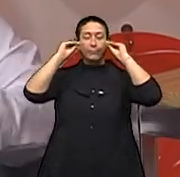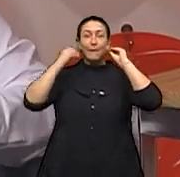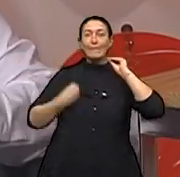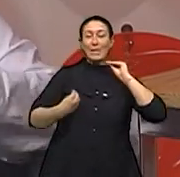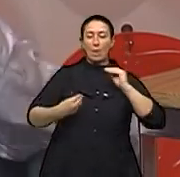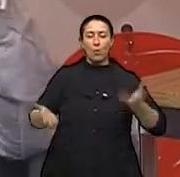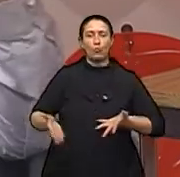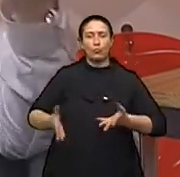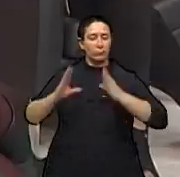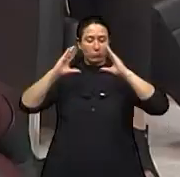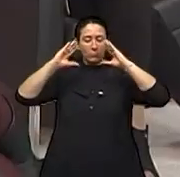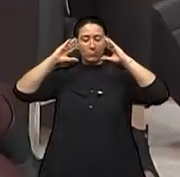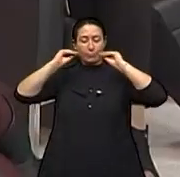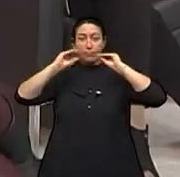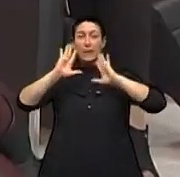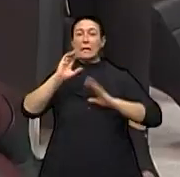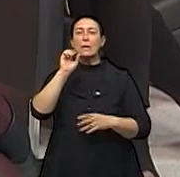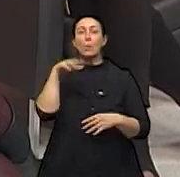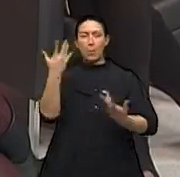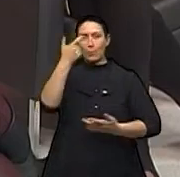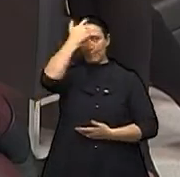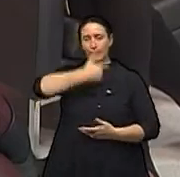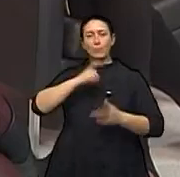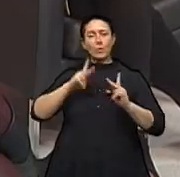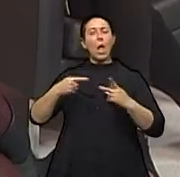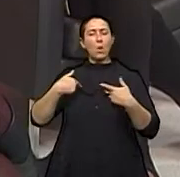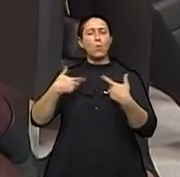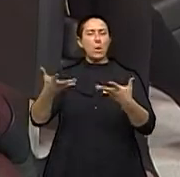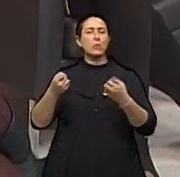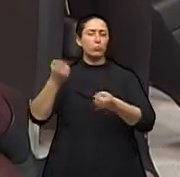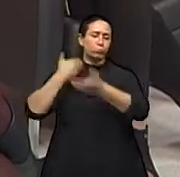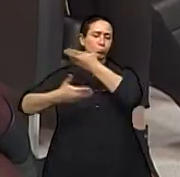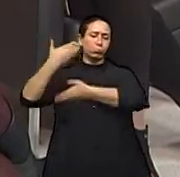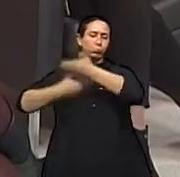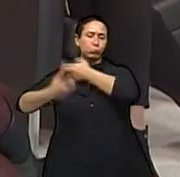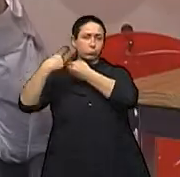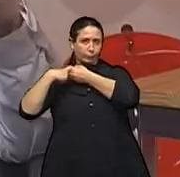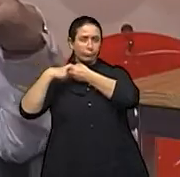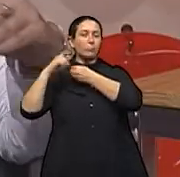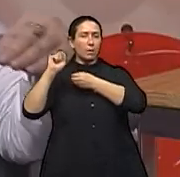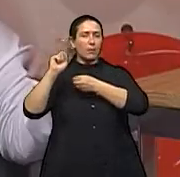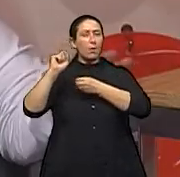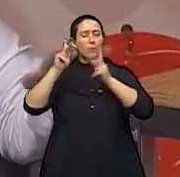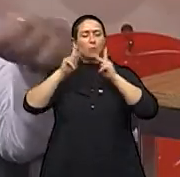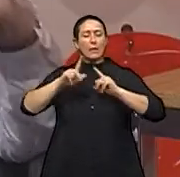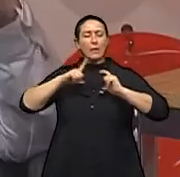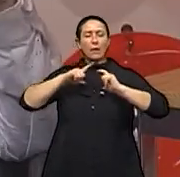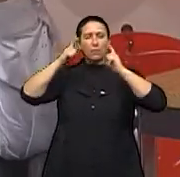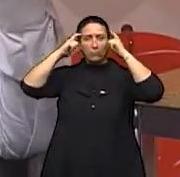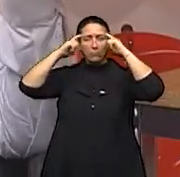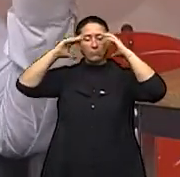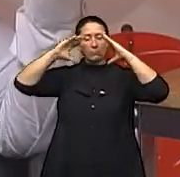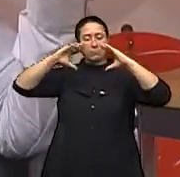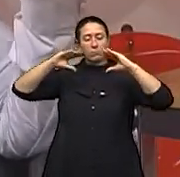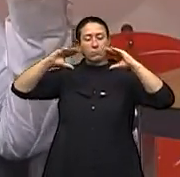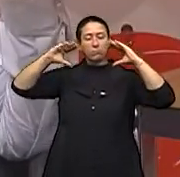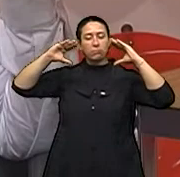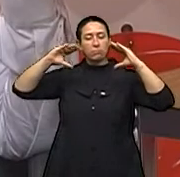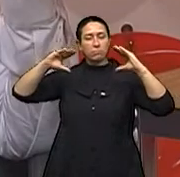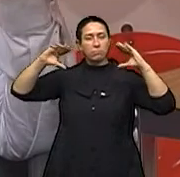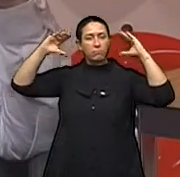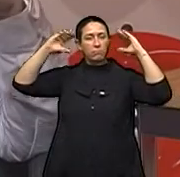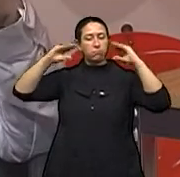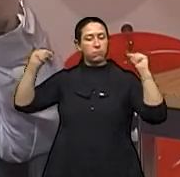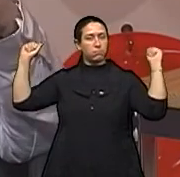Quando a pessoa se submete a uma sessão de regressão, onde ela entra no relaxamento profundo, expande a consciência,